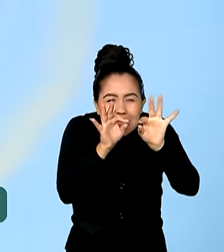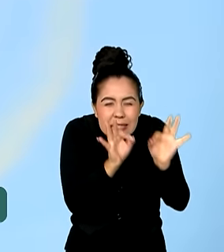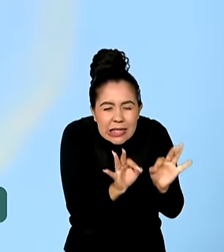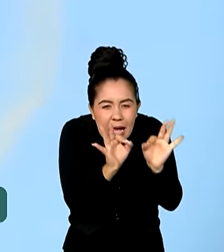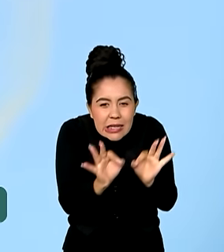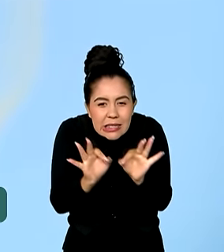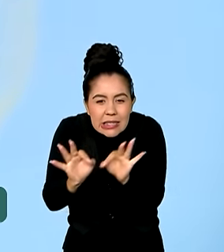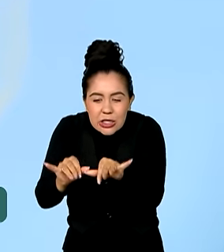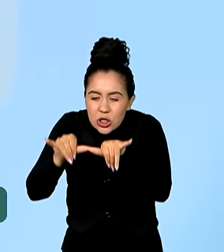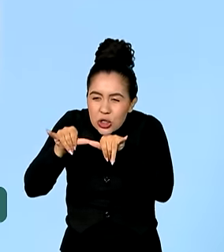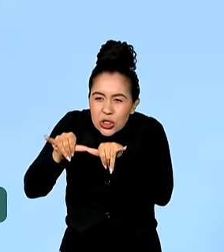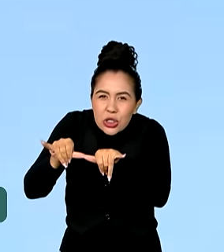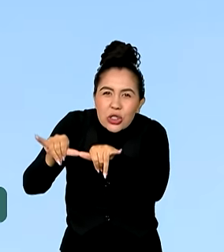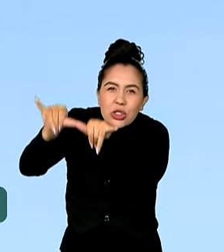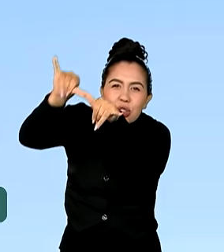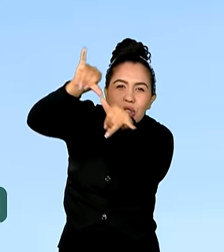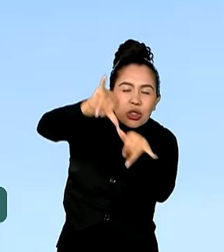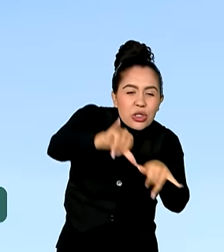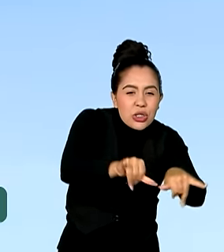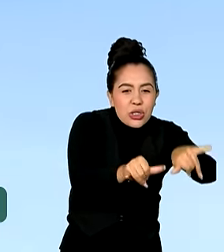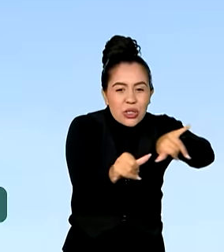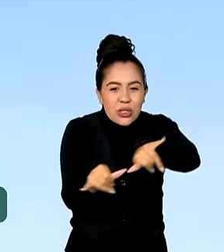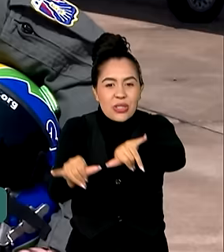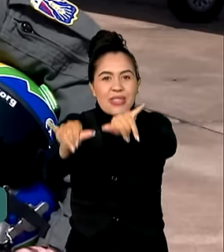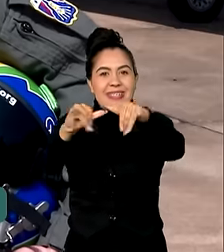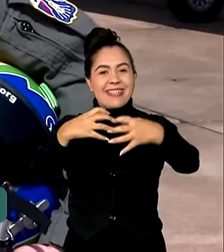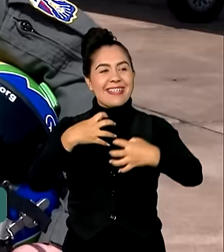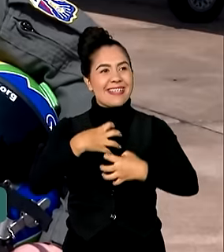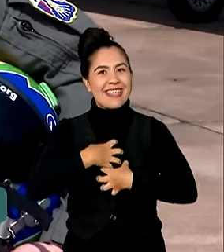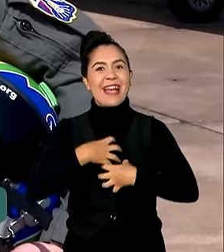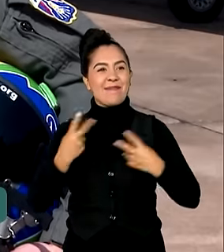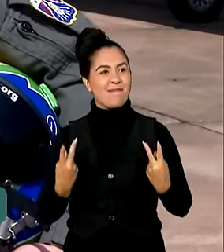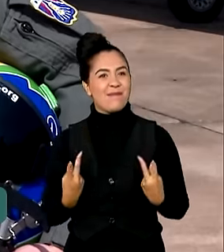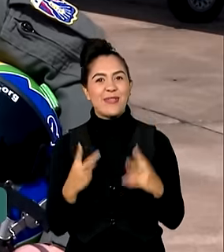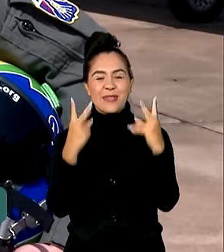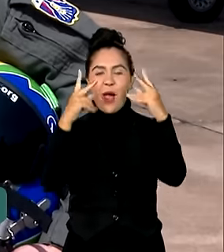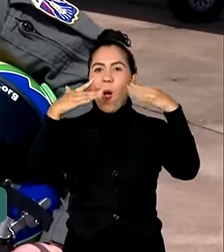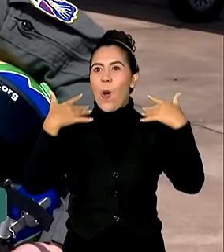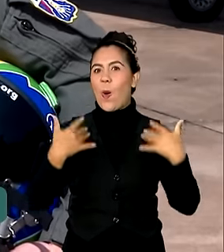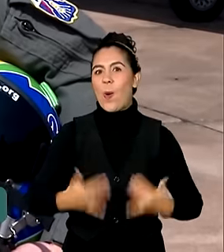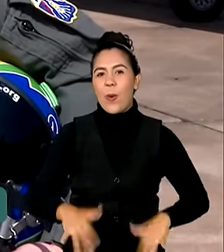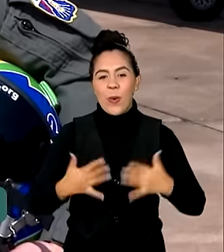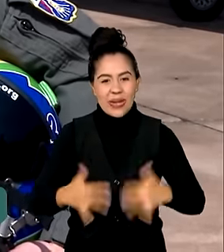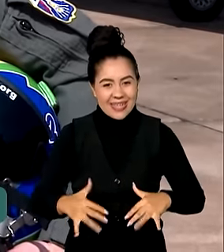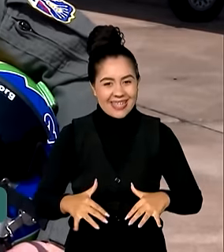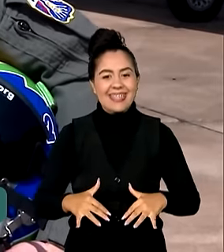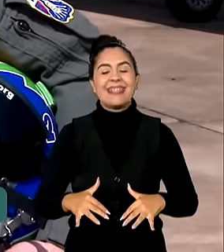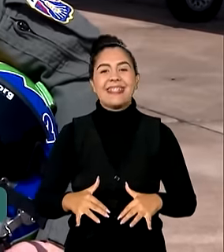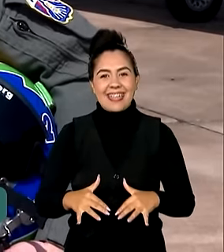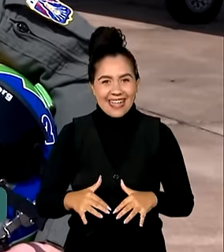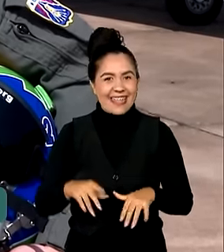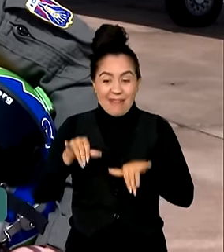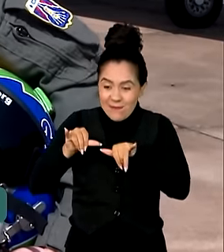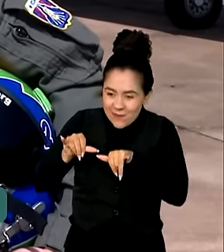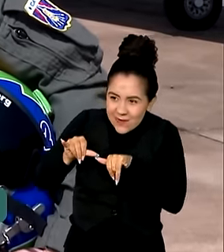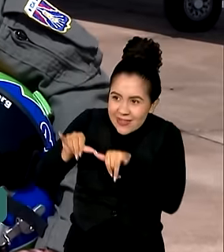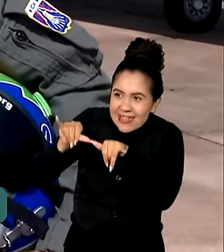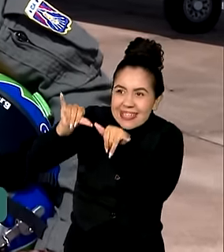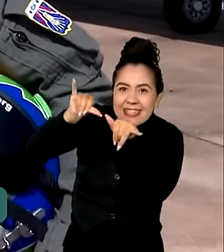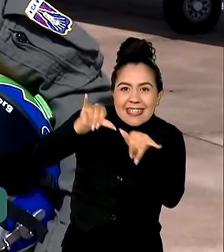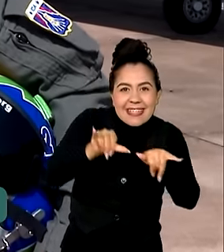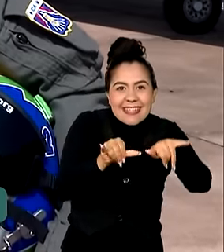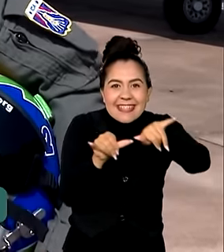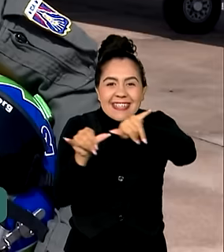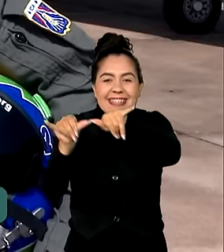sincronizada. Esse é um sentimento de vitória que dá. Então, sem dúvida nenhuma, a sincronia entre aeronaves é o fator que